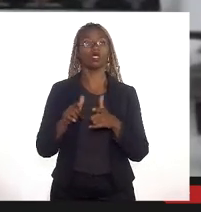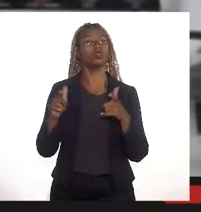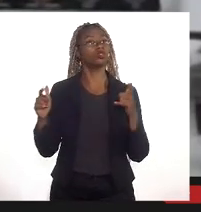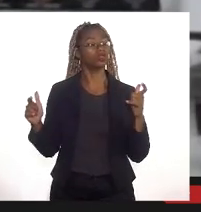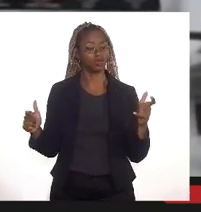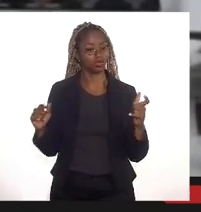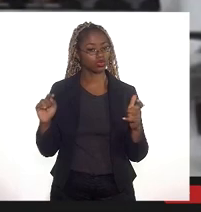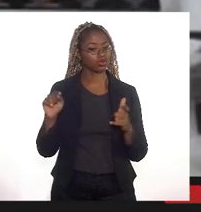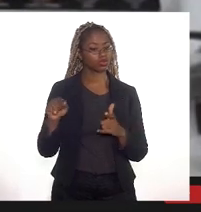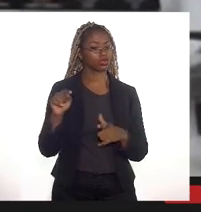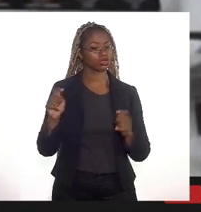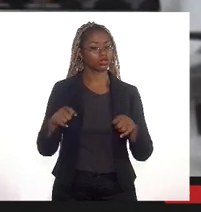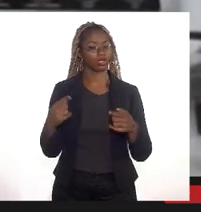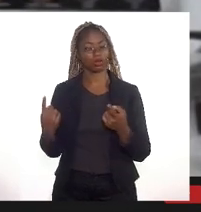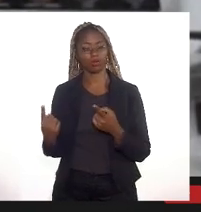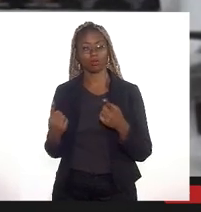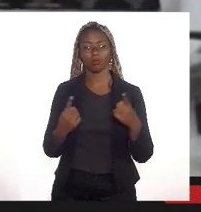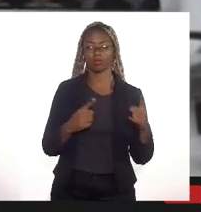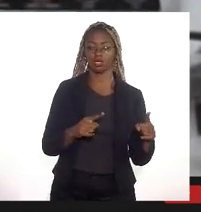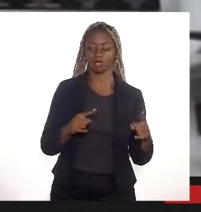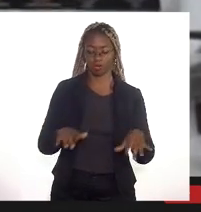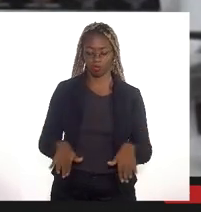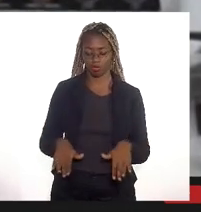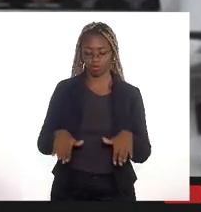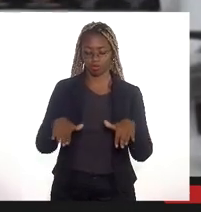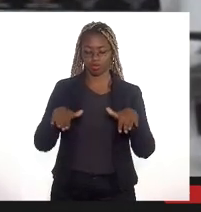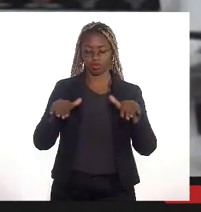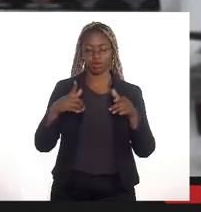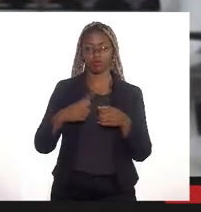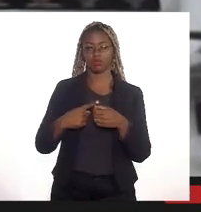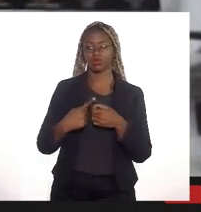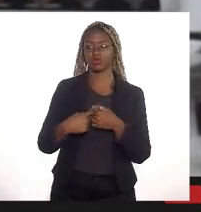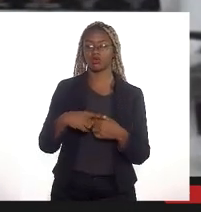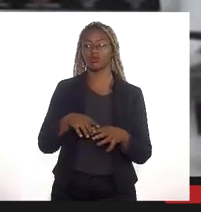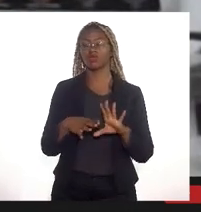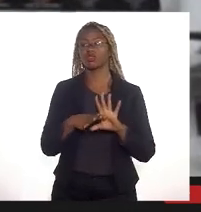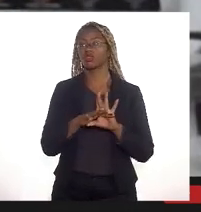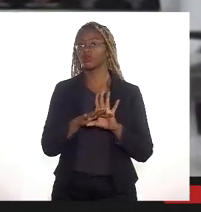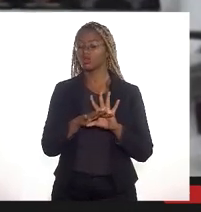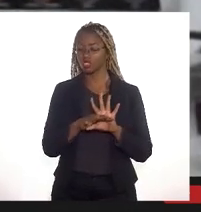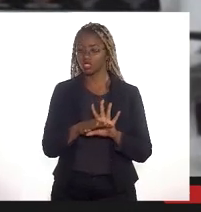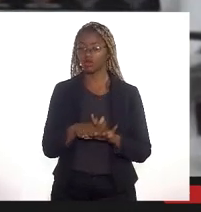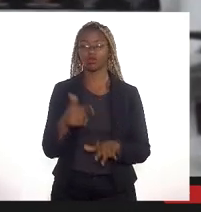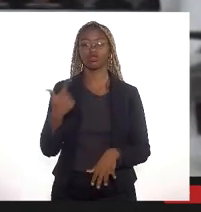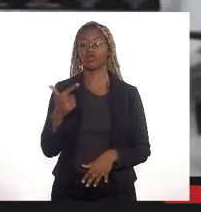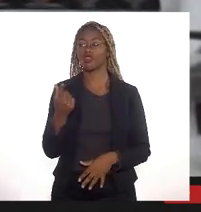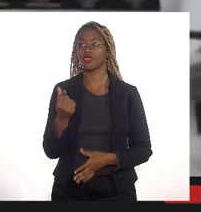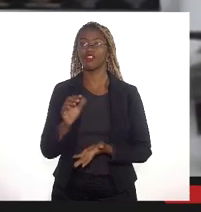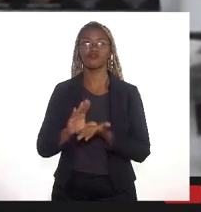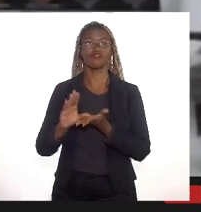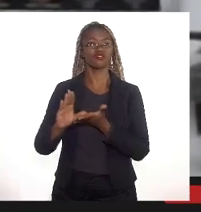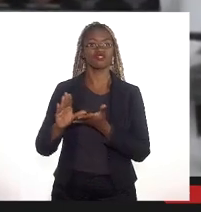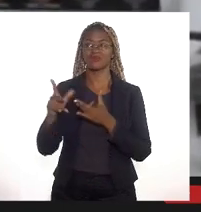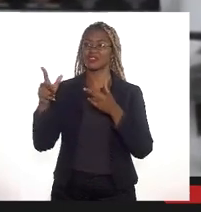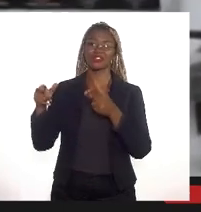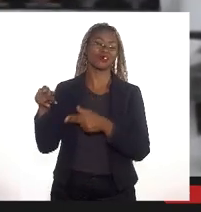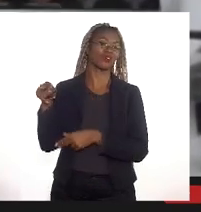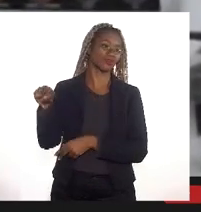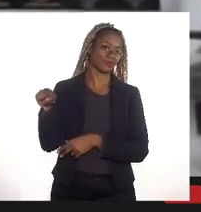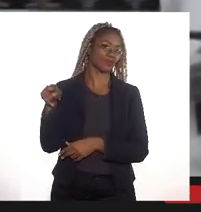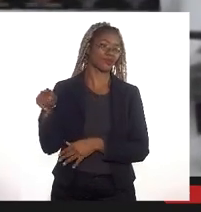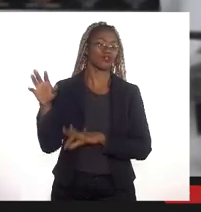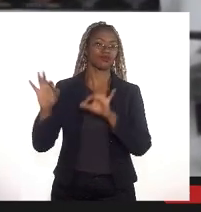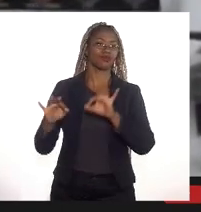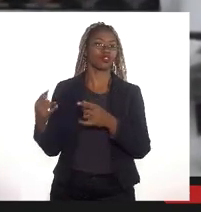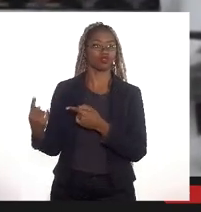que vai combater as enchentes do município de Duque de Caxias nunca houve tanto investimento público para fazer realmente um projeto de